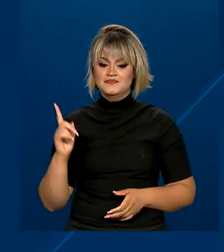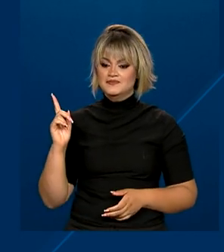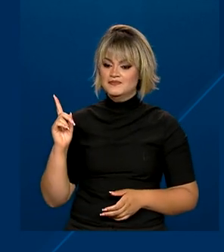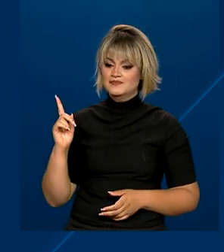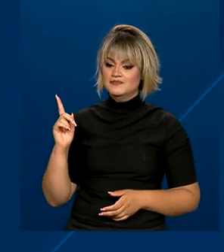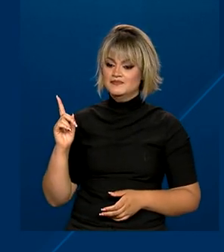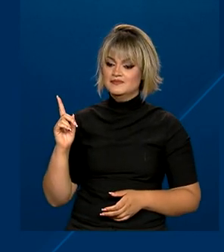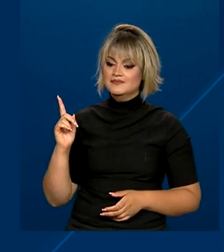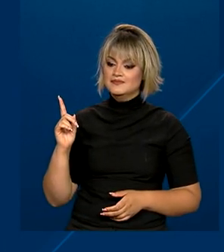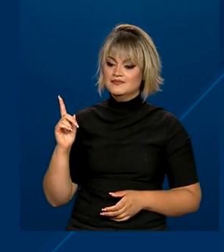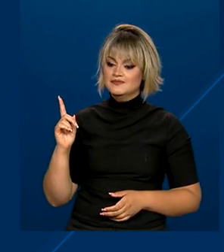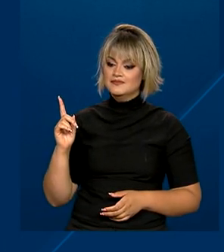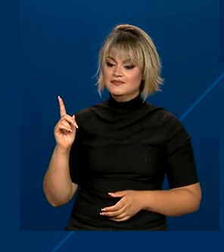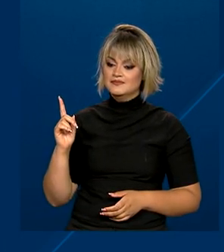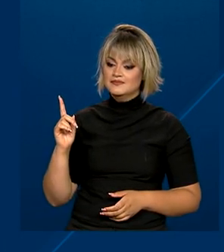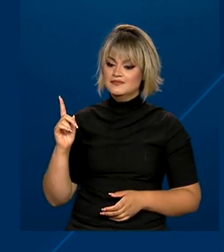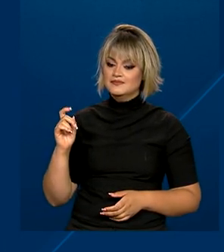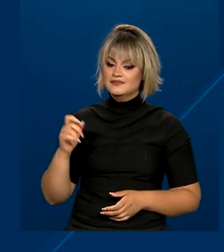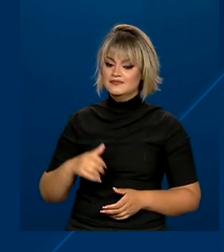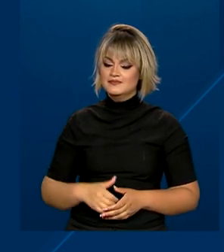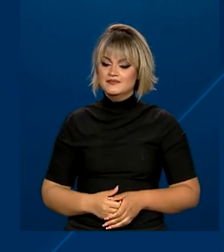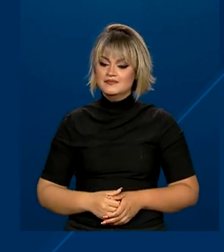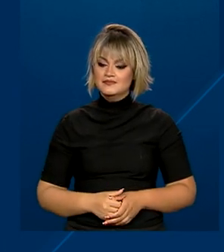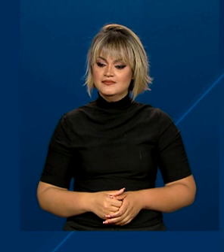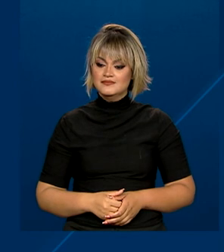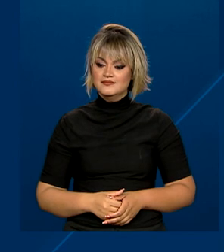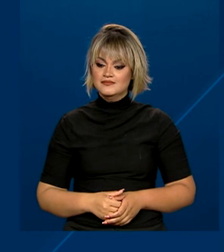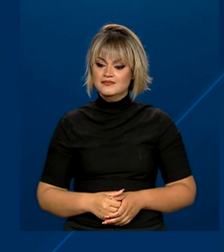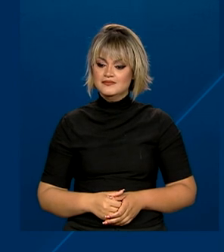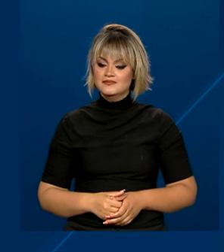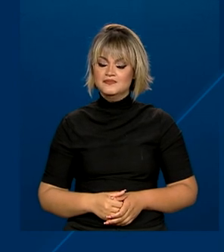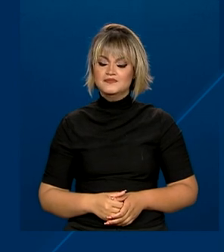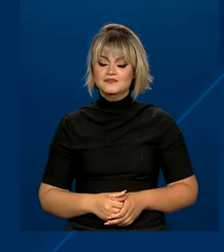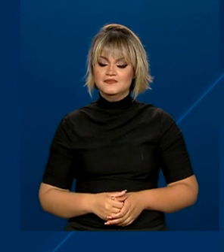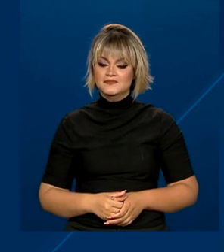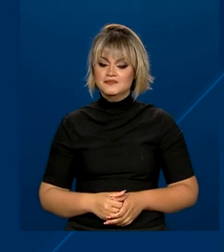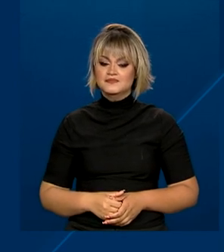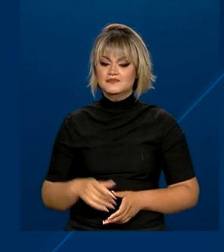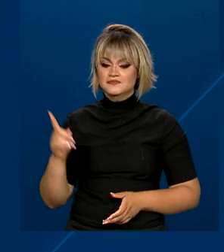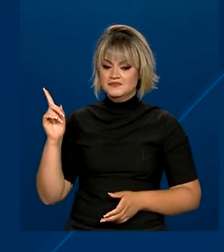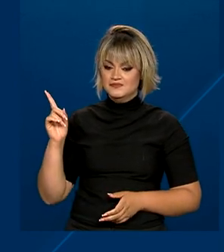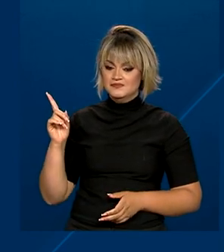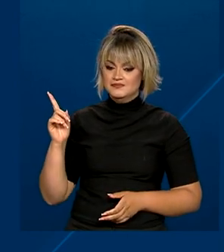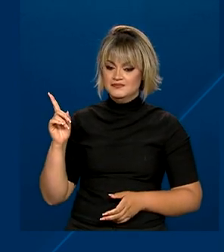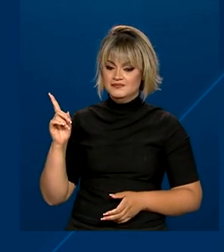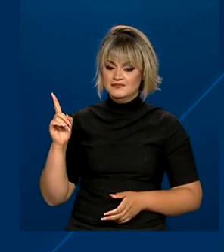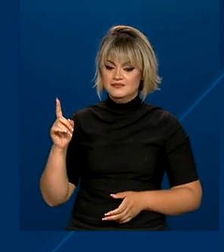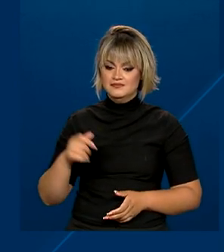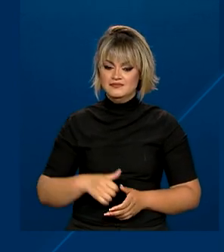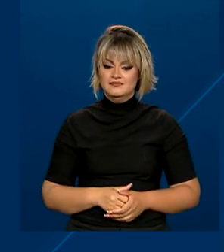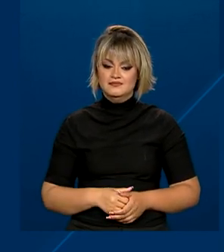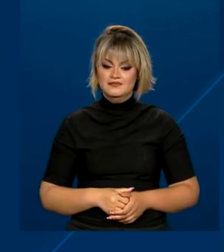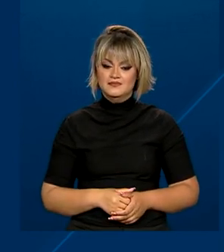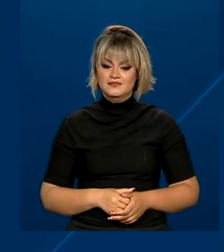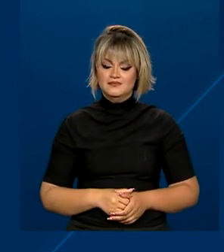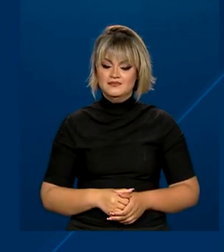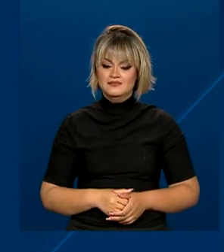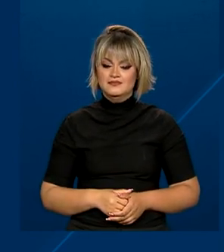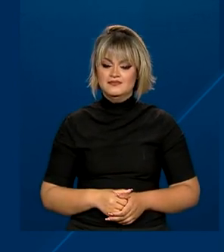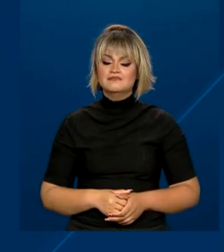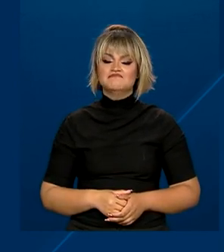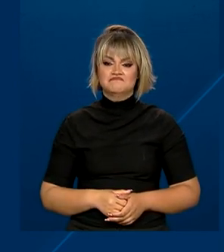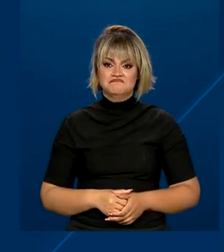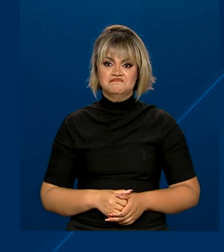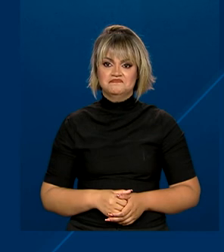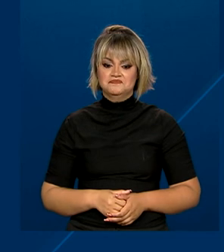Germano Rigoto e Paulo Okamoto na indústria e comércio e pequenas empresas, e Aniele Franco e Eleonora Minicucci